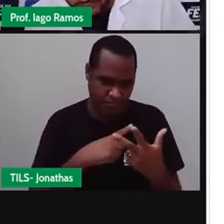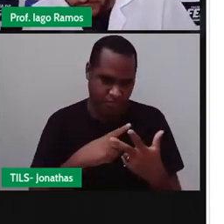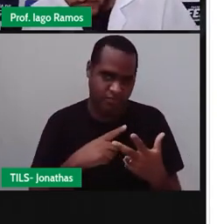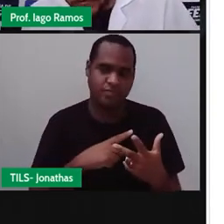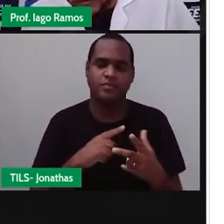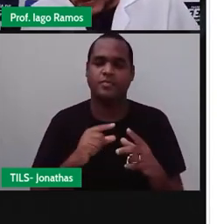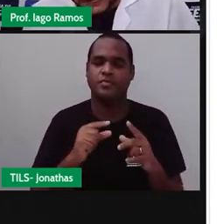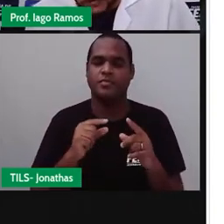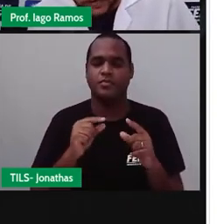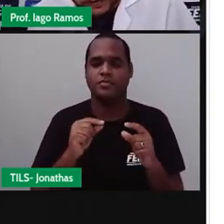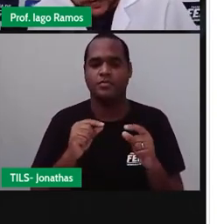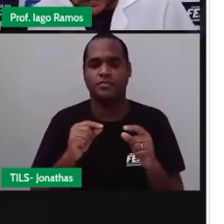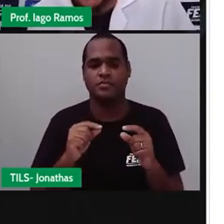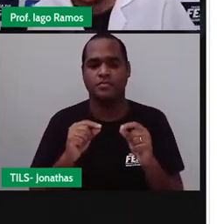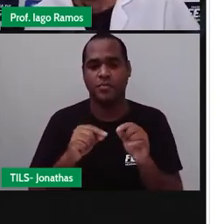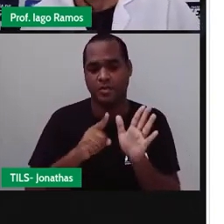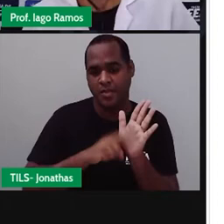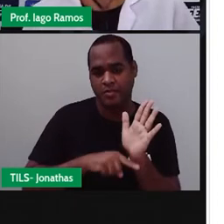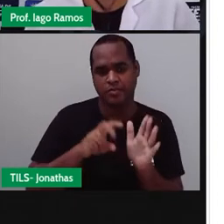Menos 50.